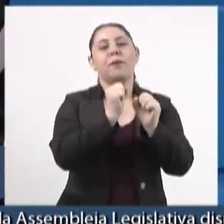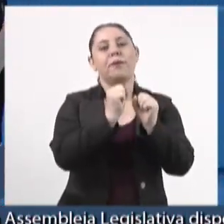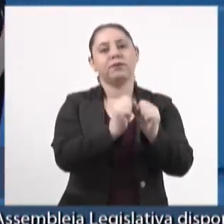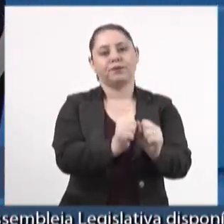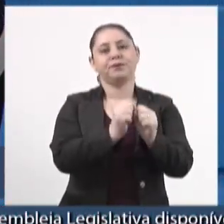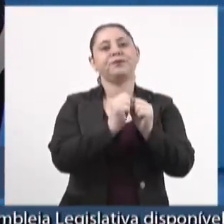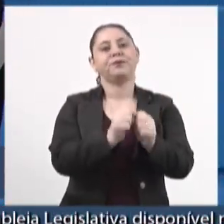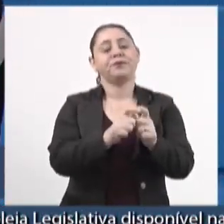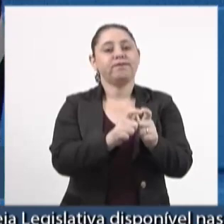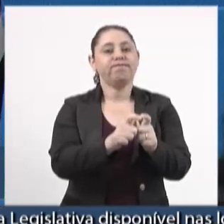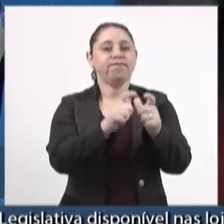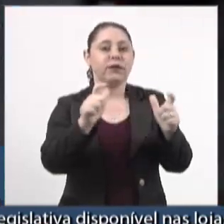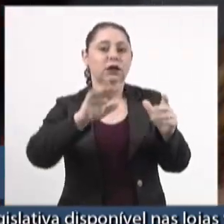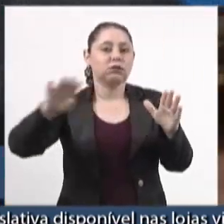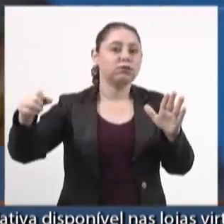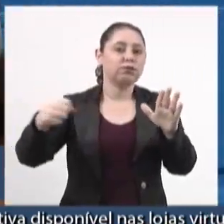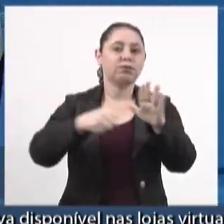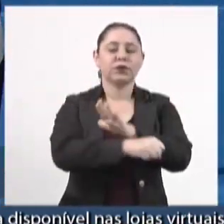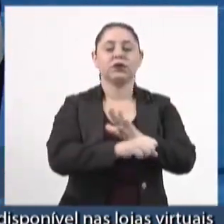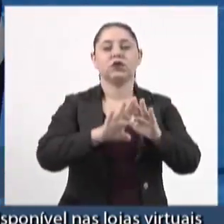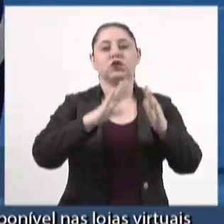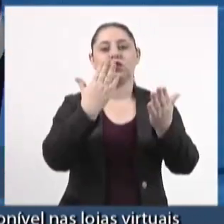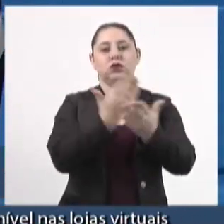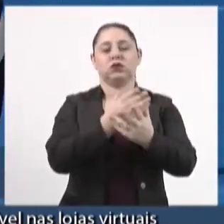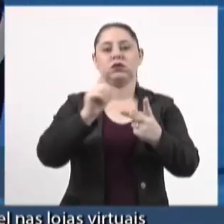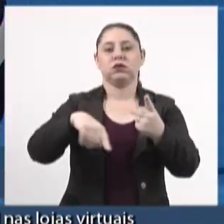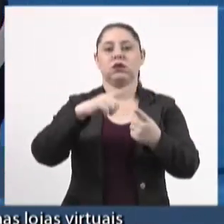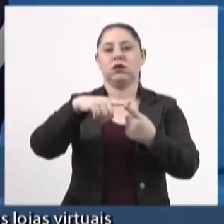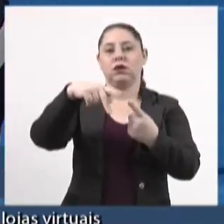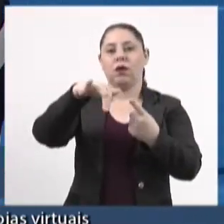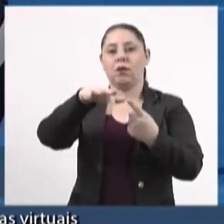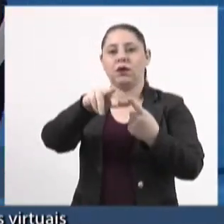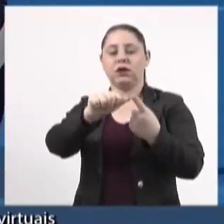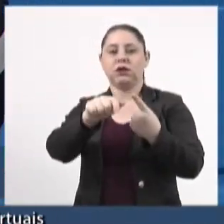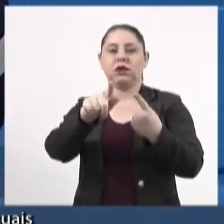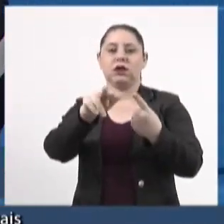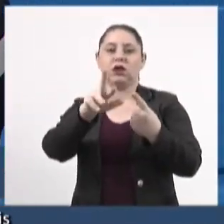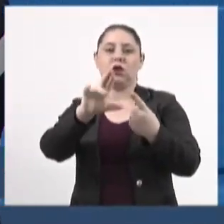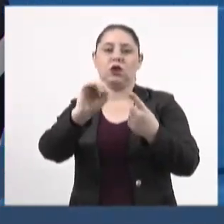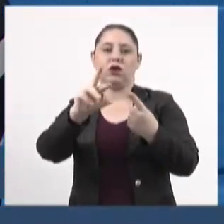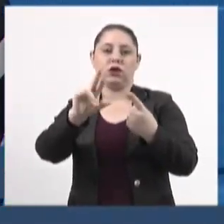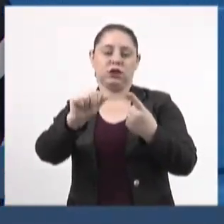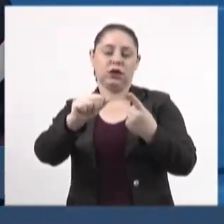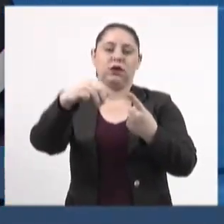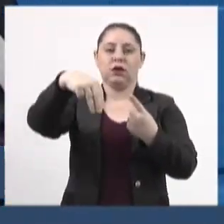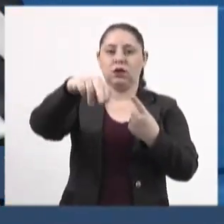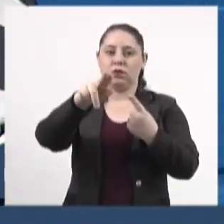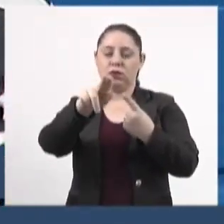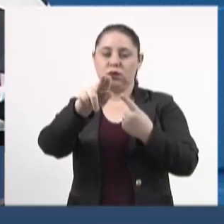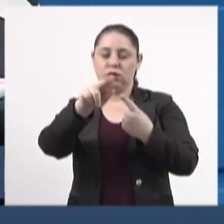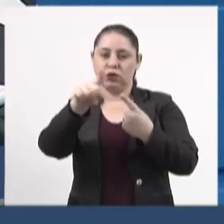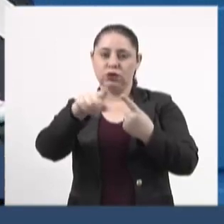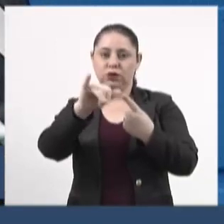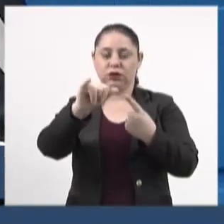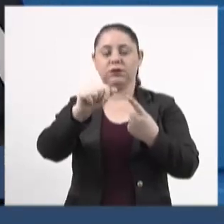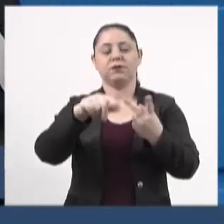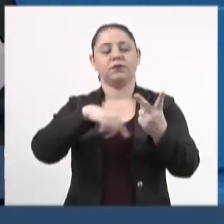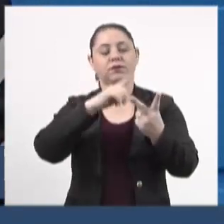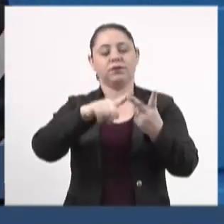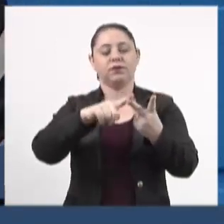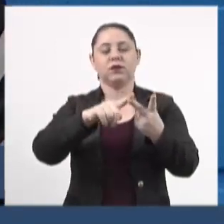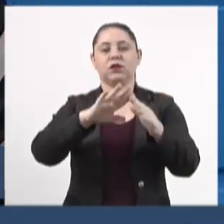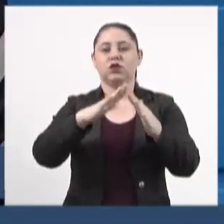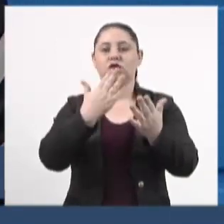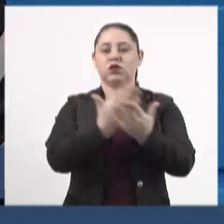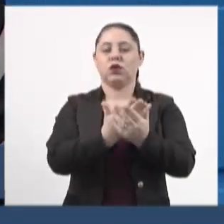pacote seja ampliado para as escolas estaduais Maria da Glória Muzi Ferreira, em Dourados, e também a